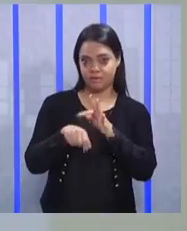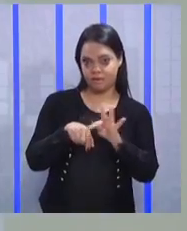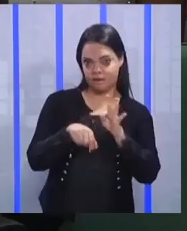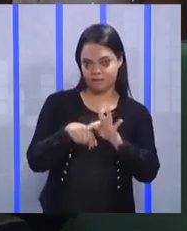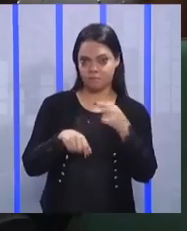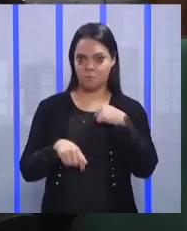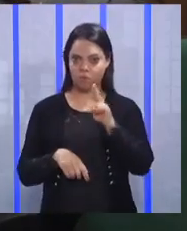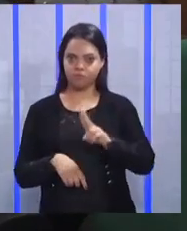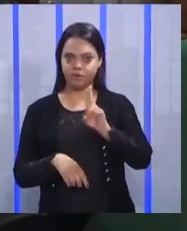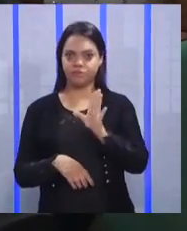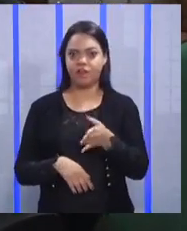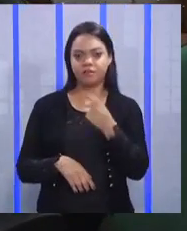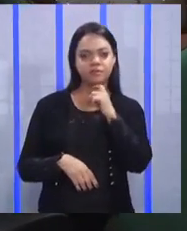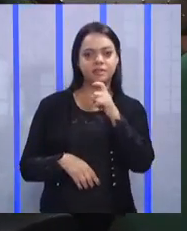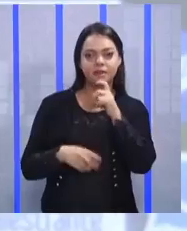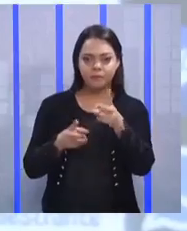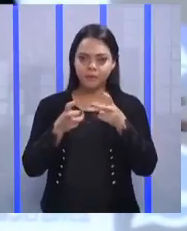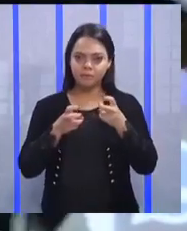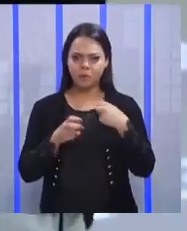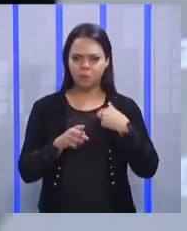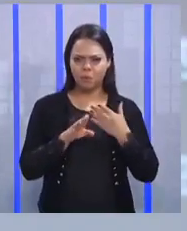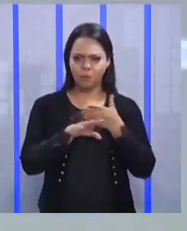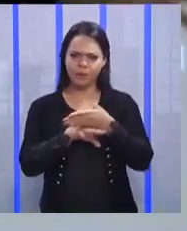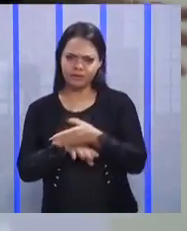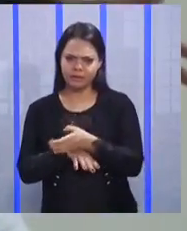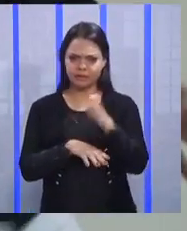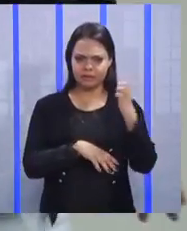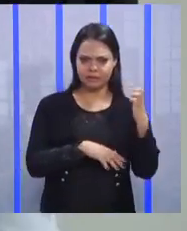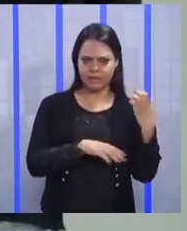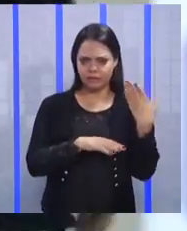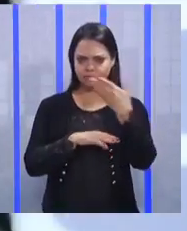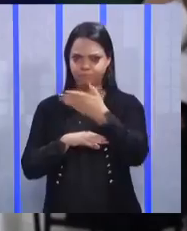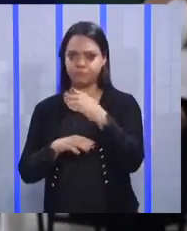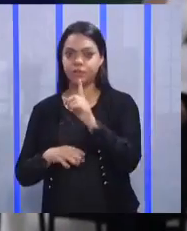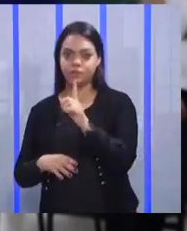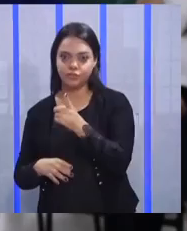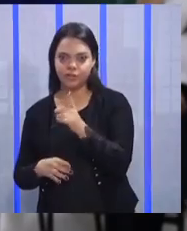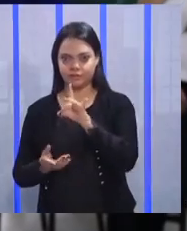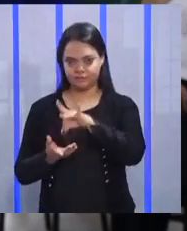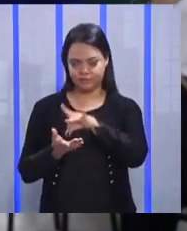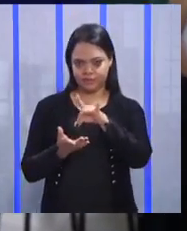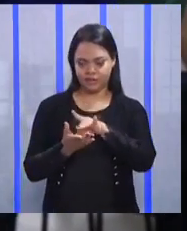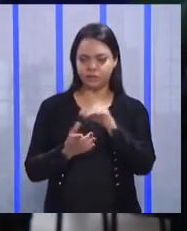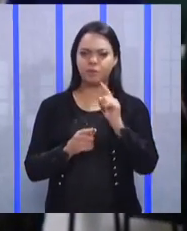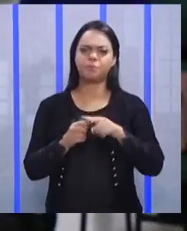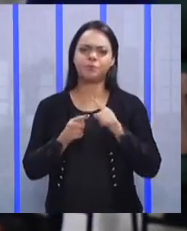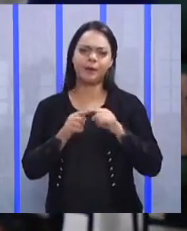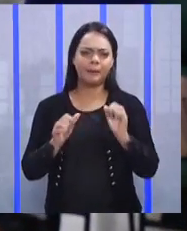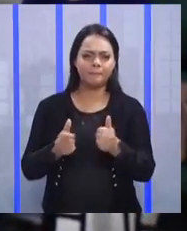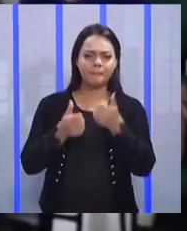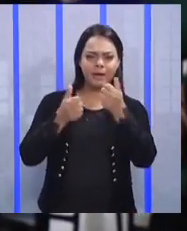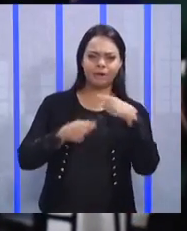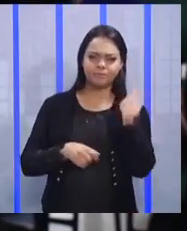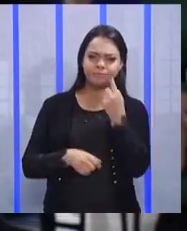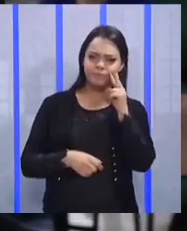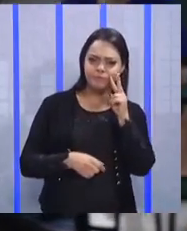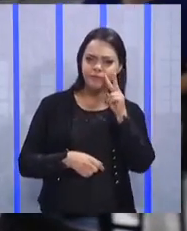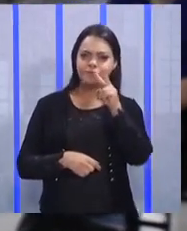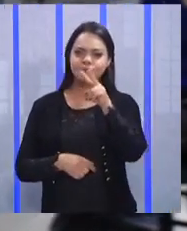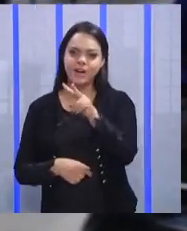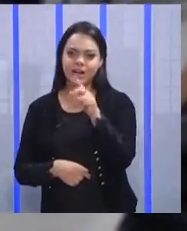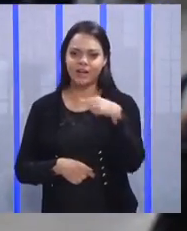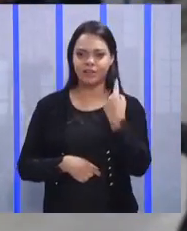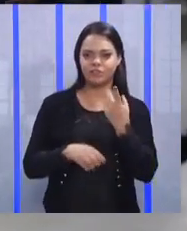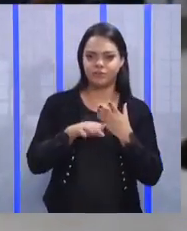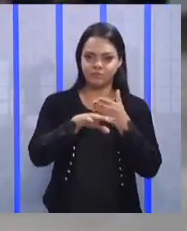usei e ninguém percebeu. Eu entrei da esquerda para a direita, não foi? É mais agradável aos nossos olhos quando a gente